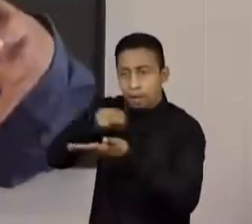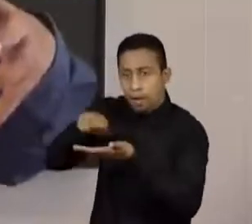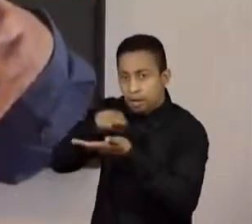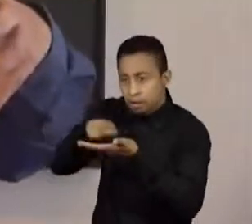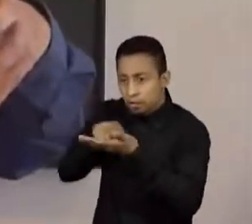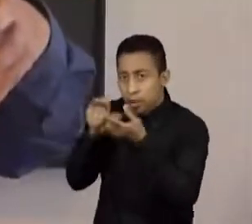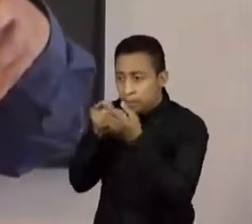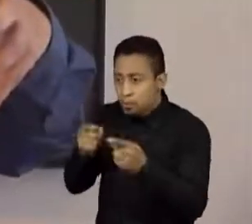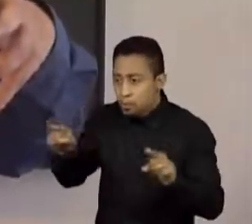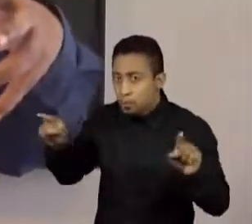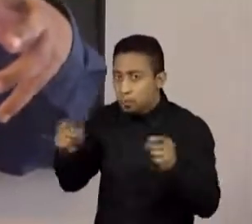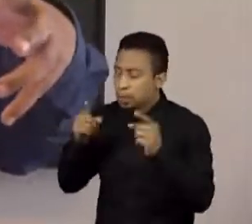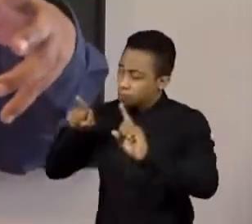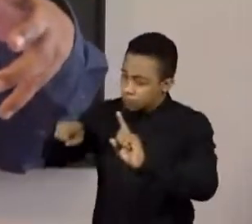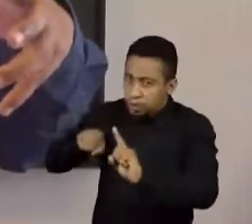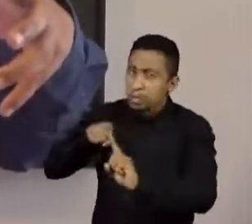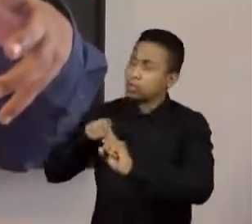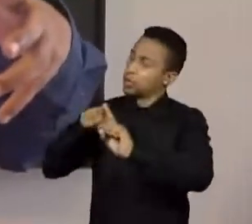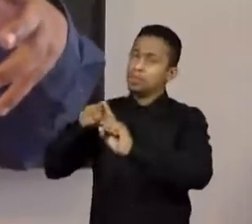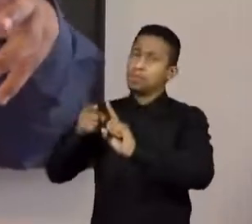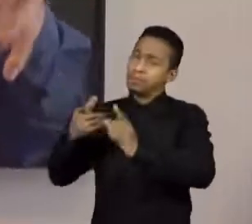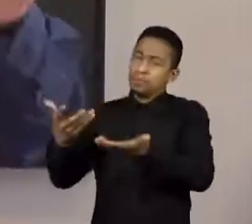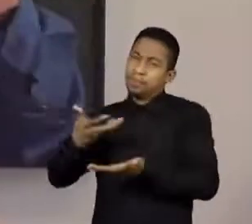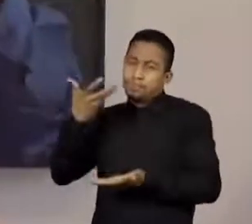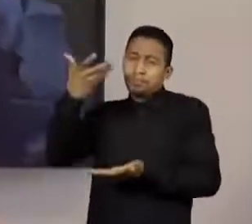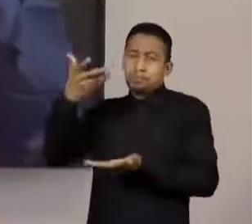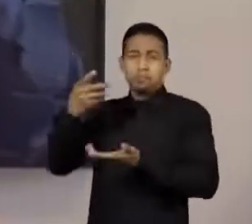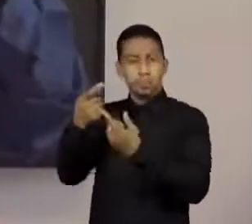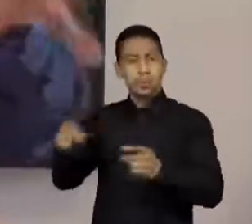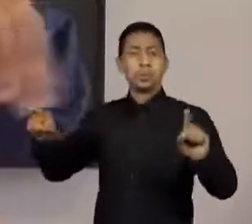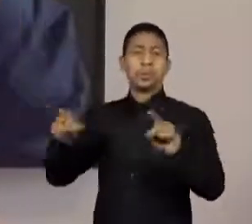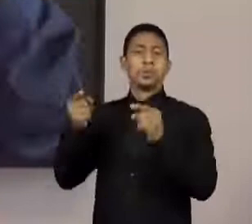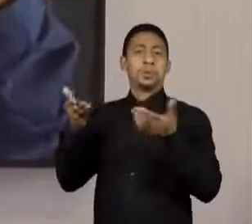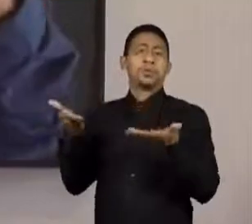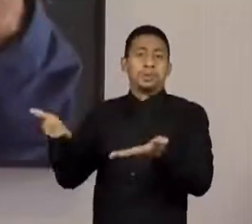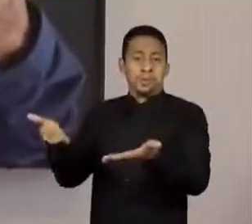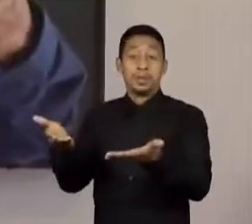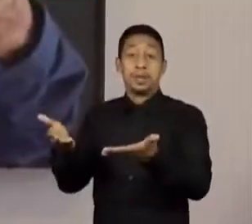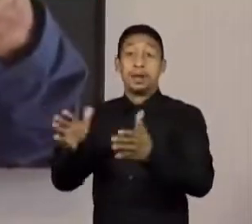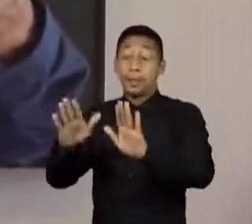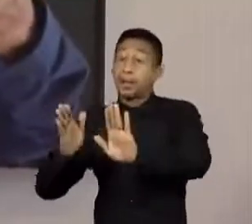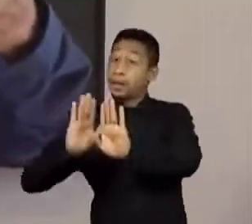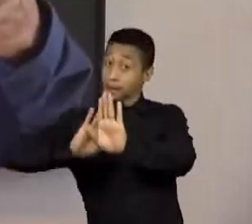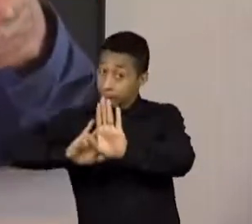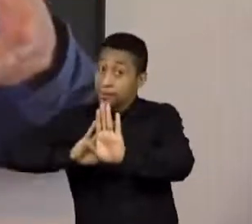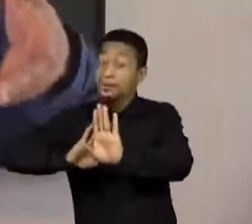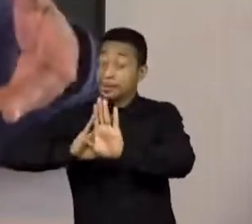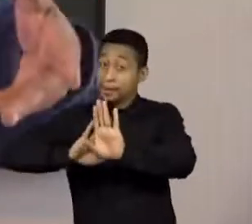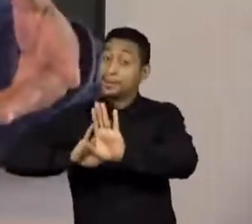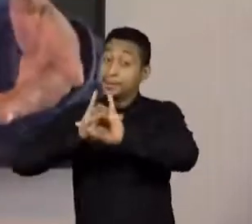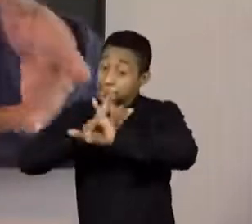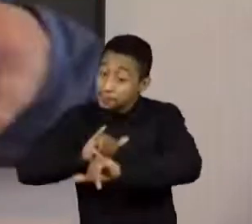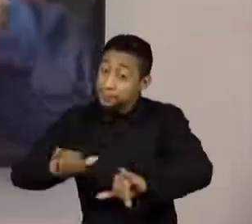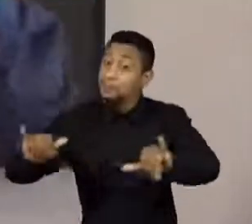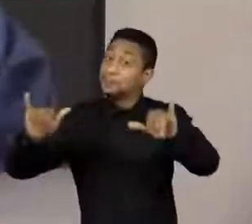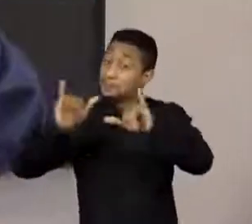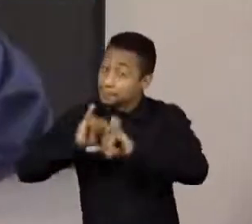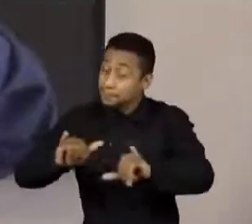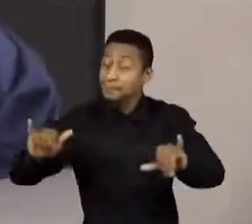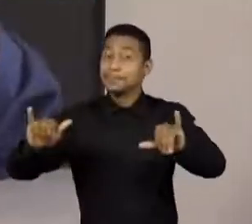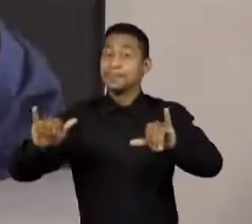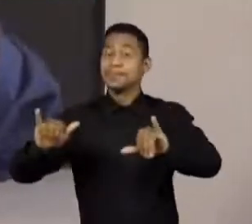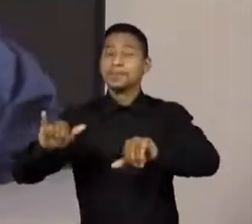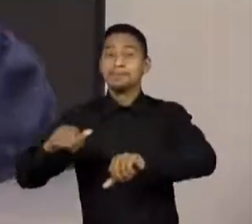música e que essa música tenha uma mensagem e que essa música